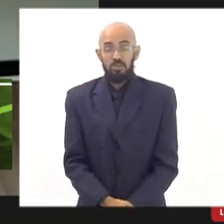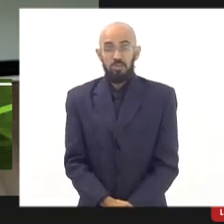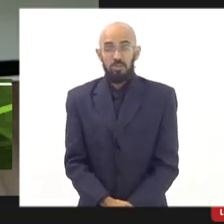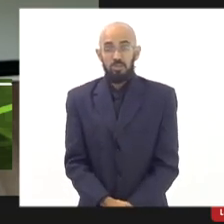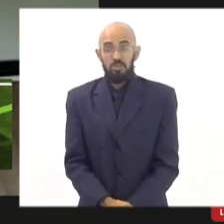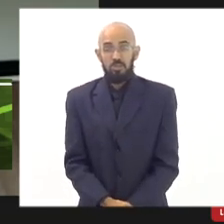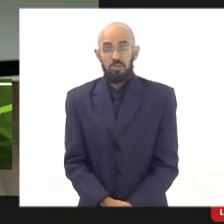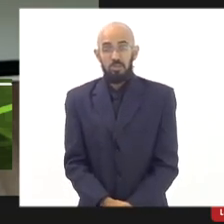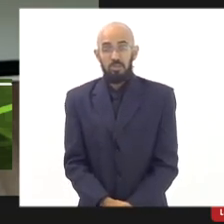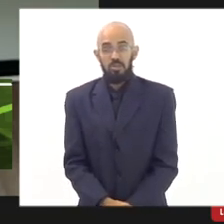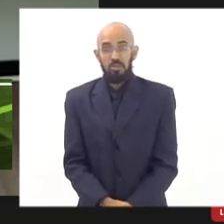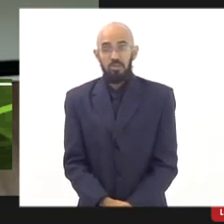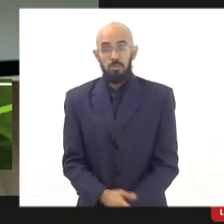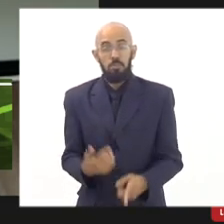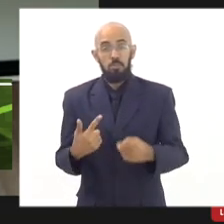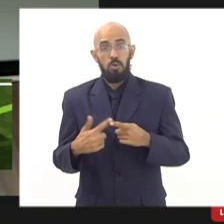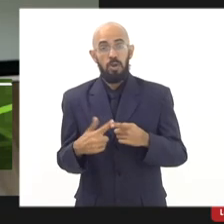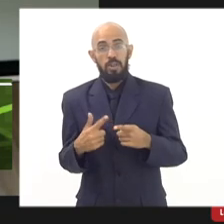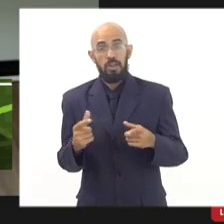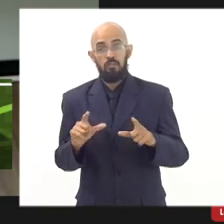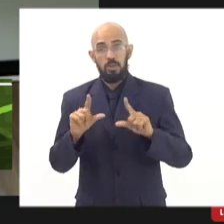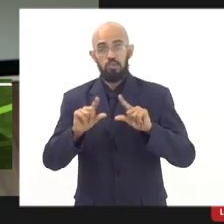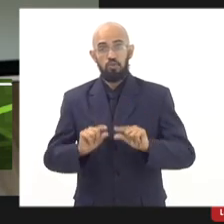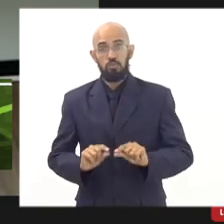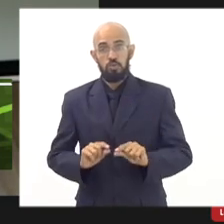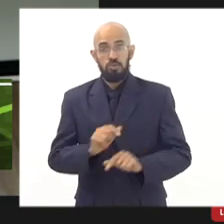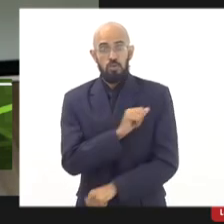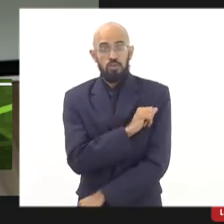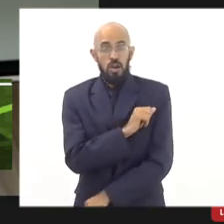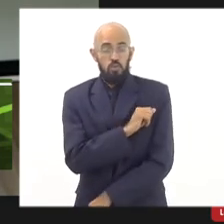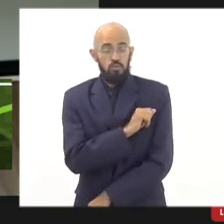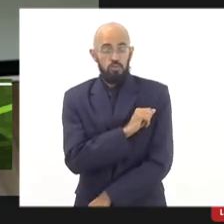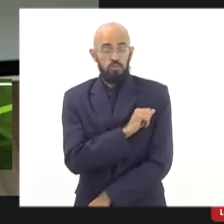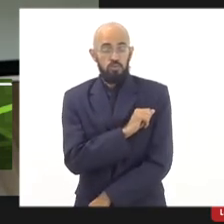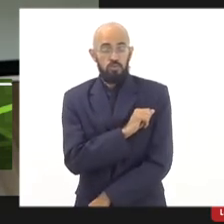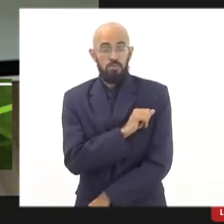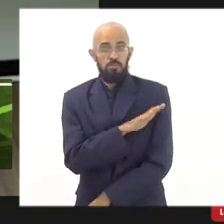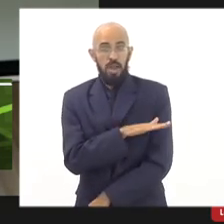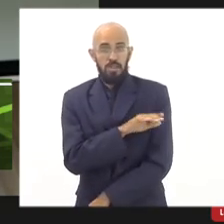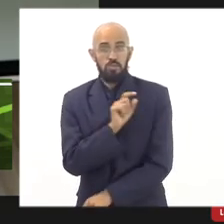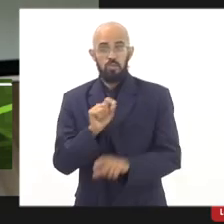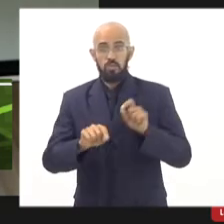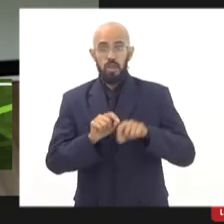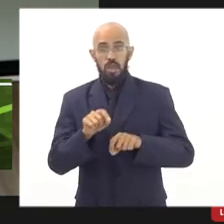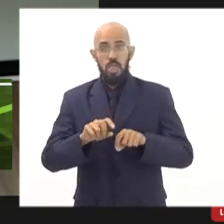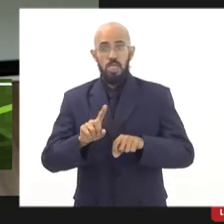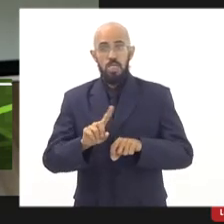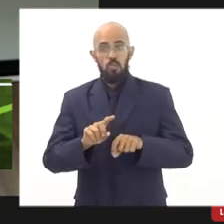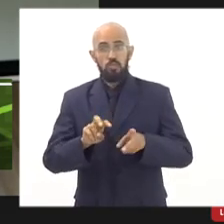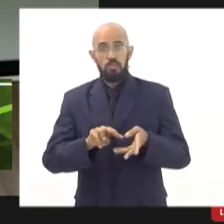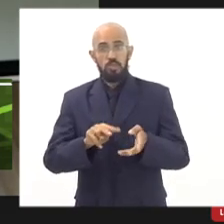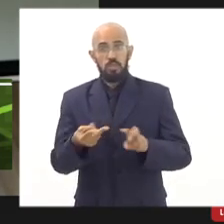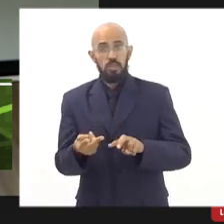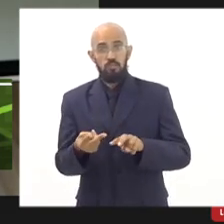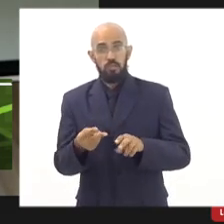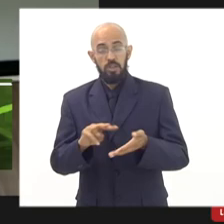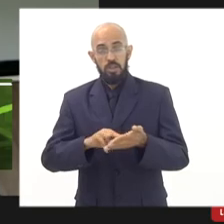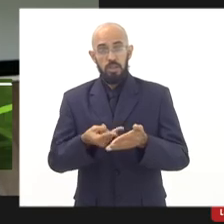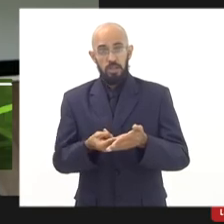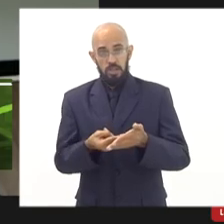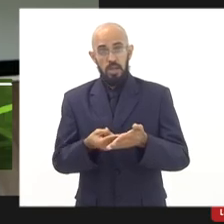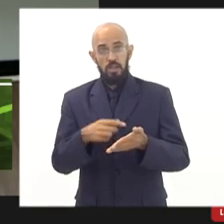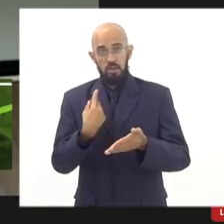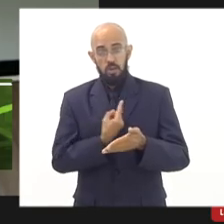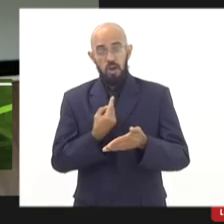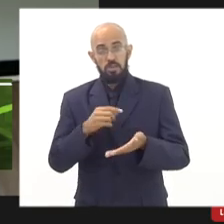por terem uma diminuição do número de alunos. Só que isso não significa que a gente gaste menos, muito